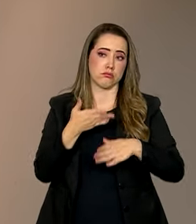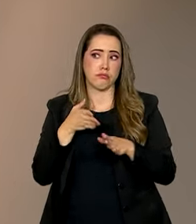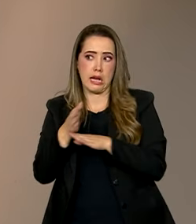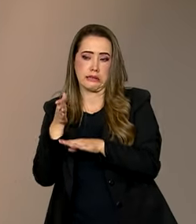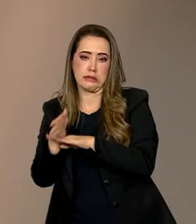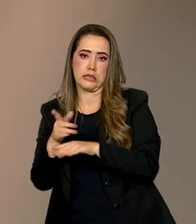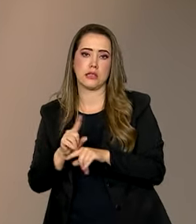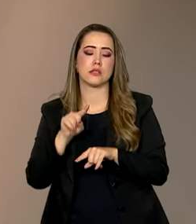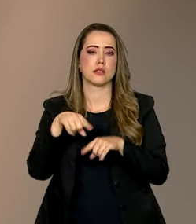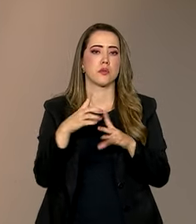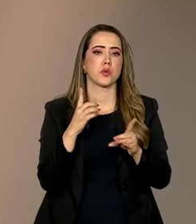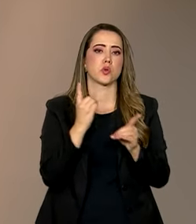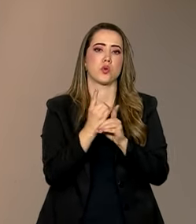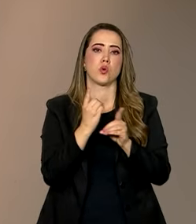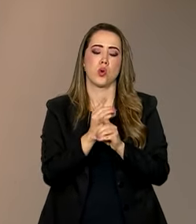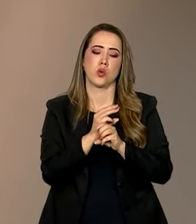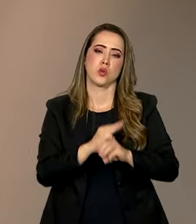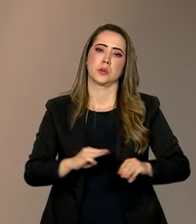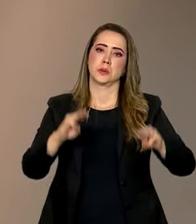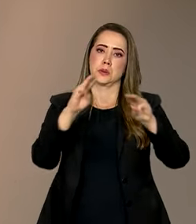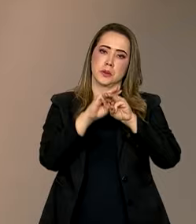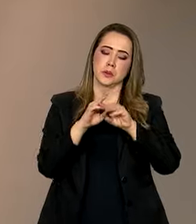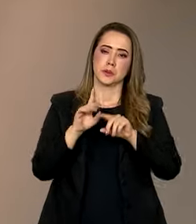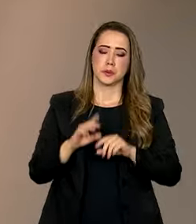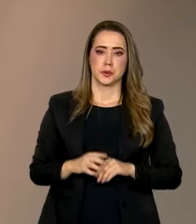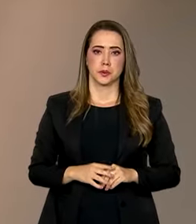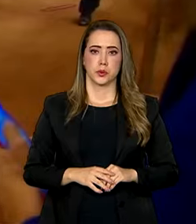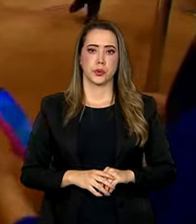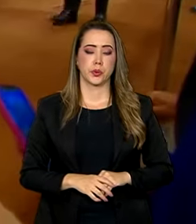depois do encontro na sede das Nações Unidas.